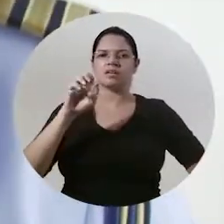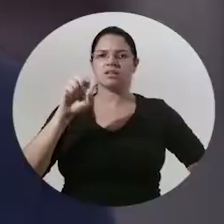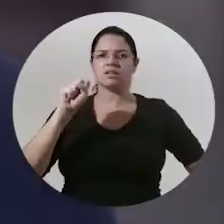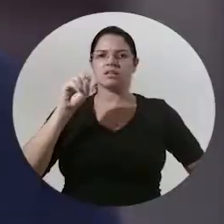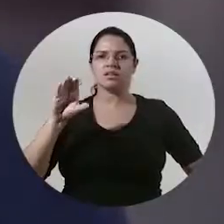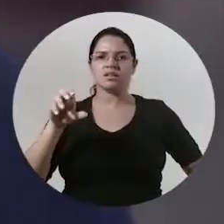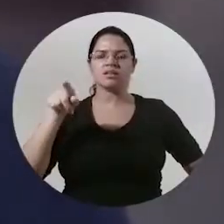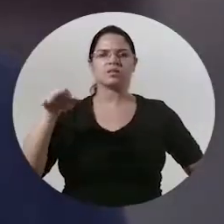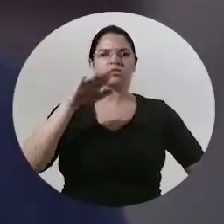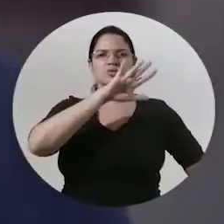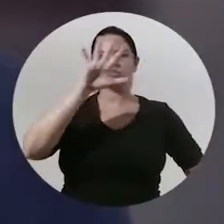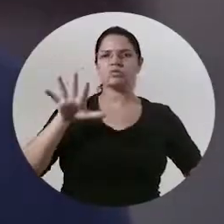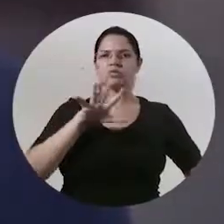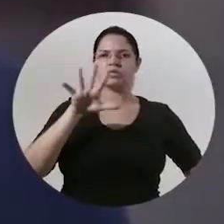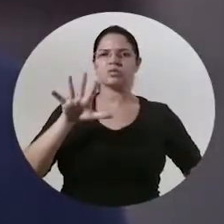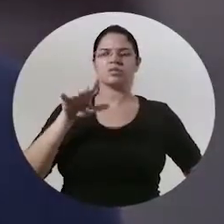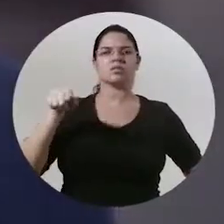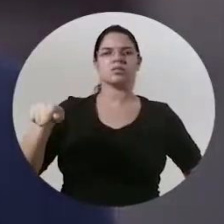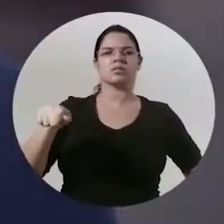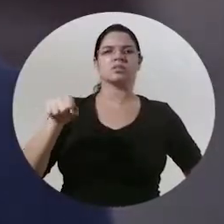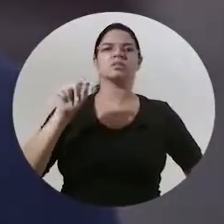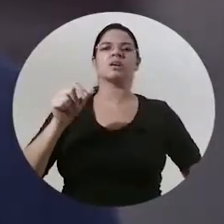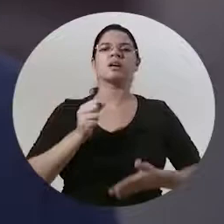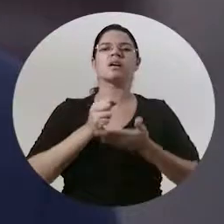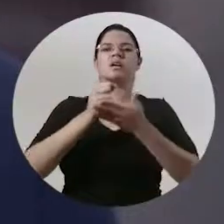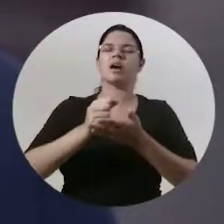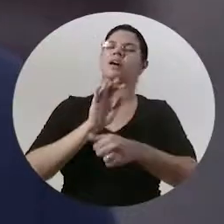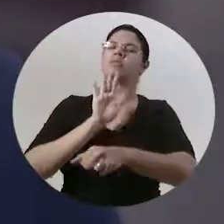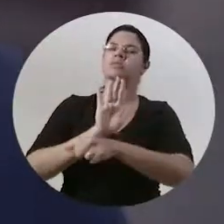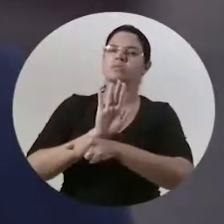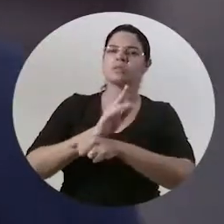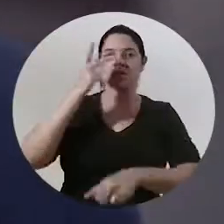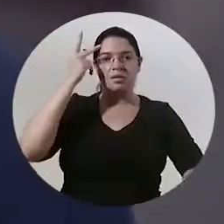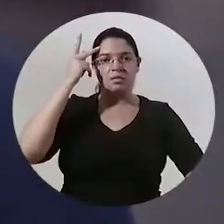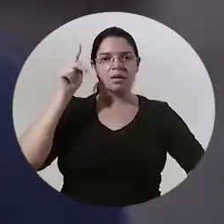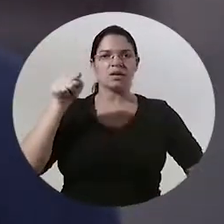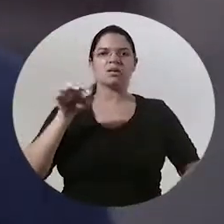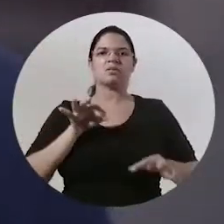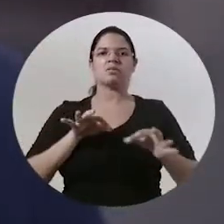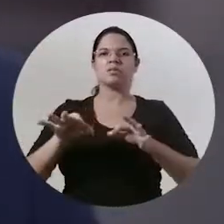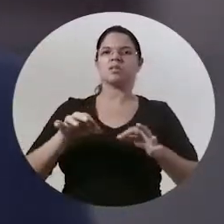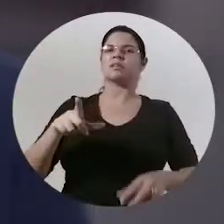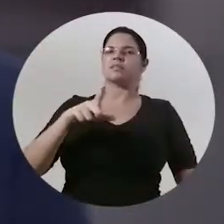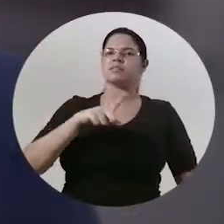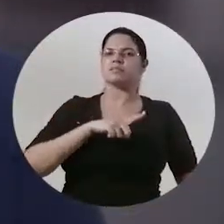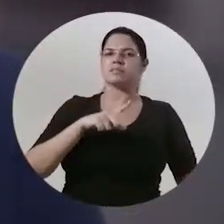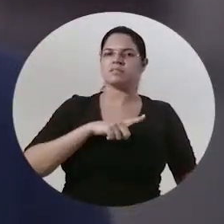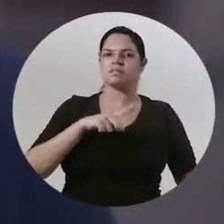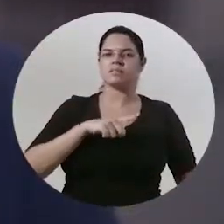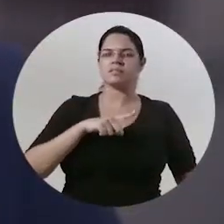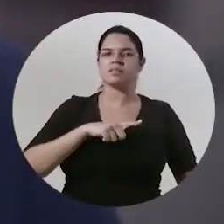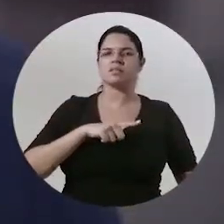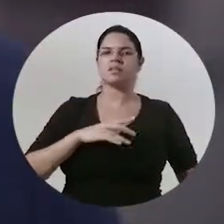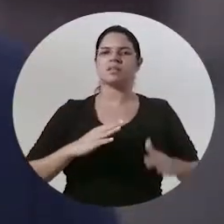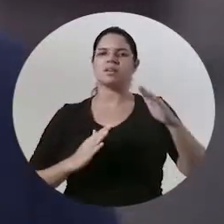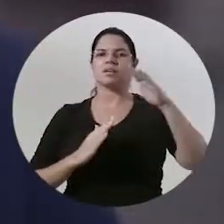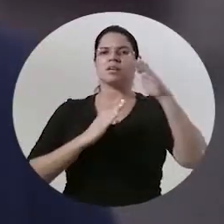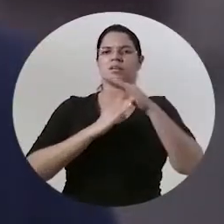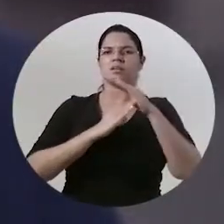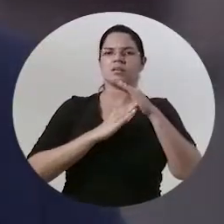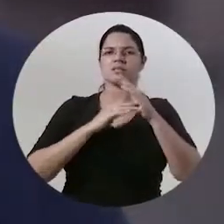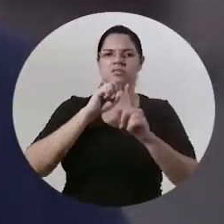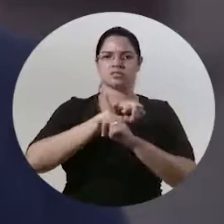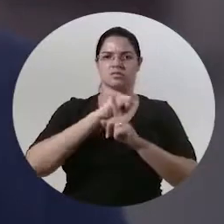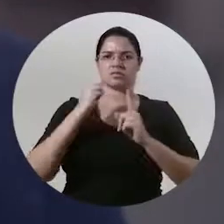ainda mais o Ribeirinho Cidadão é muito importante muito importante para essas pessoas que vivem na beira do rio que vivem